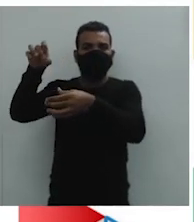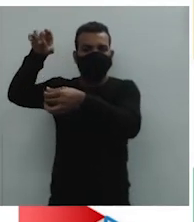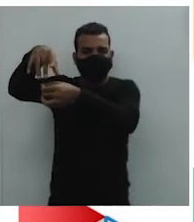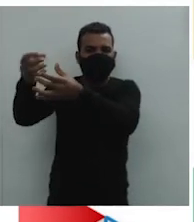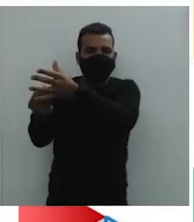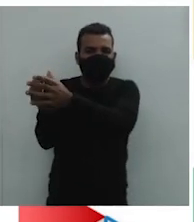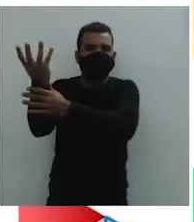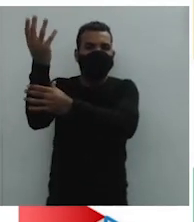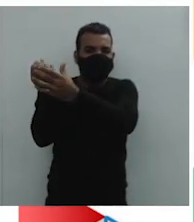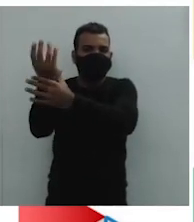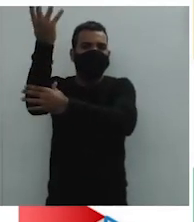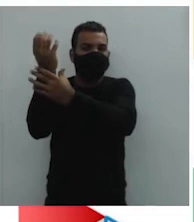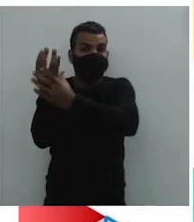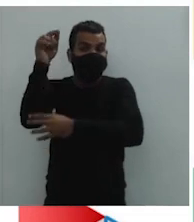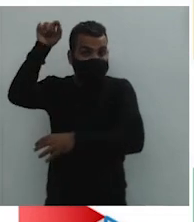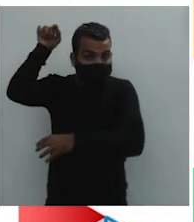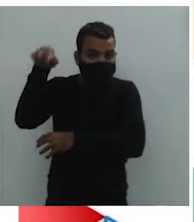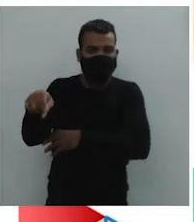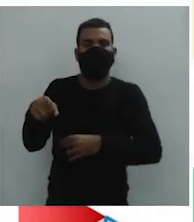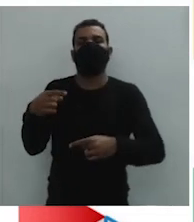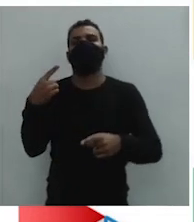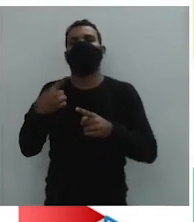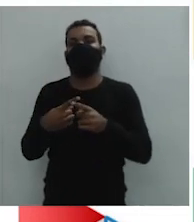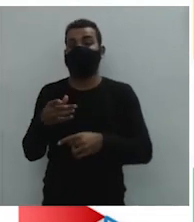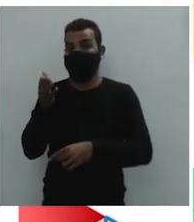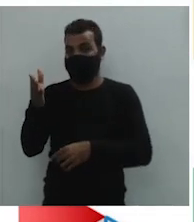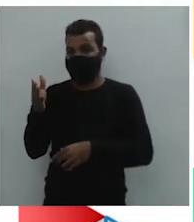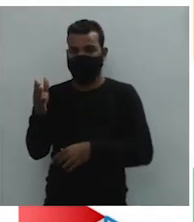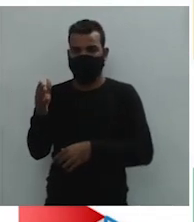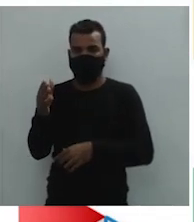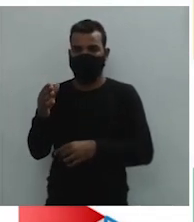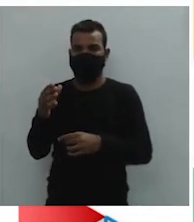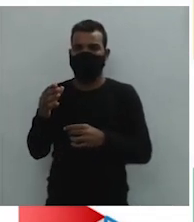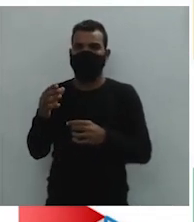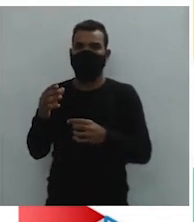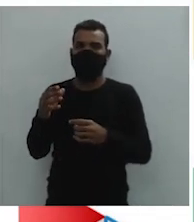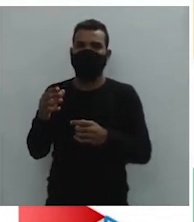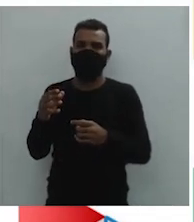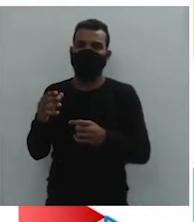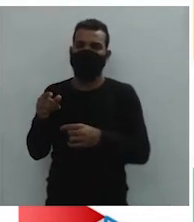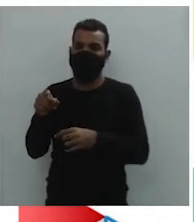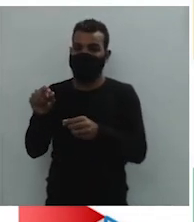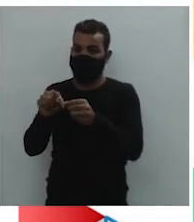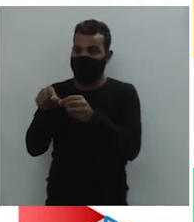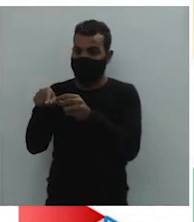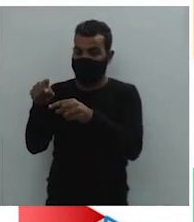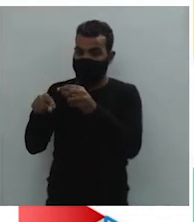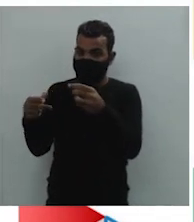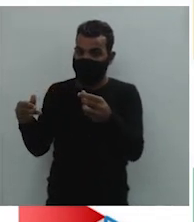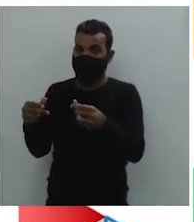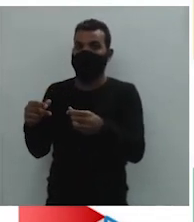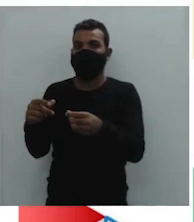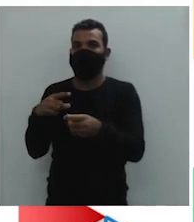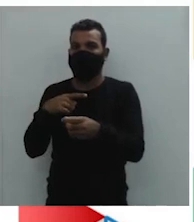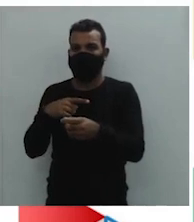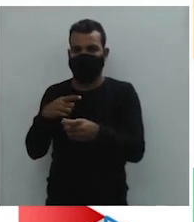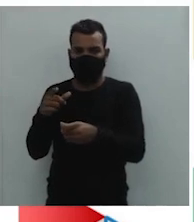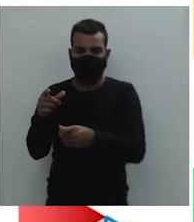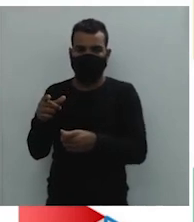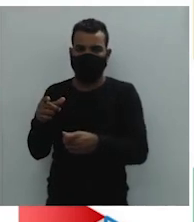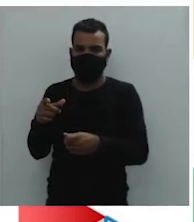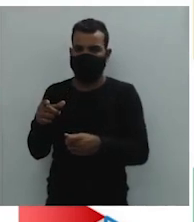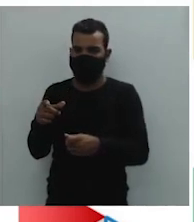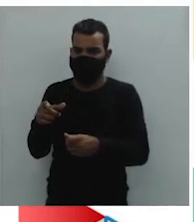favoráveis, vamos dizer, a essa especiaria, ao cultivo, né? Do produto, eram o solo, que era